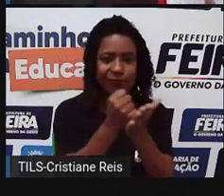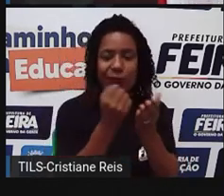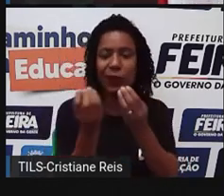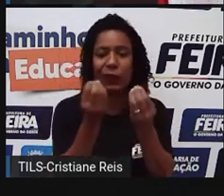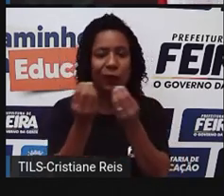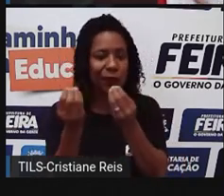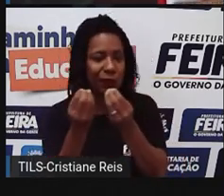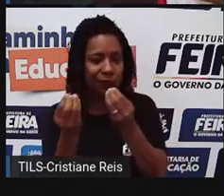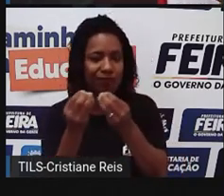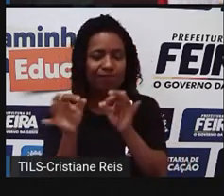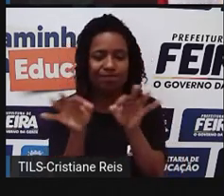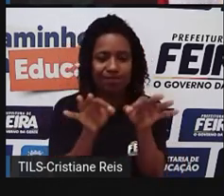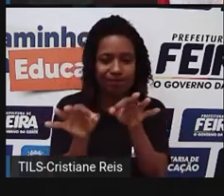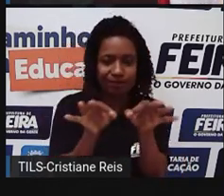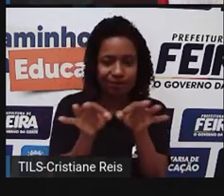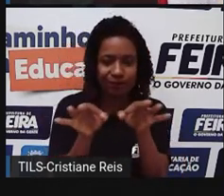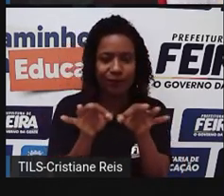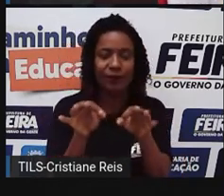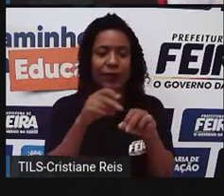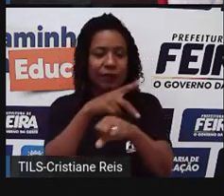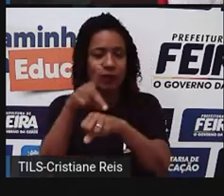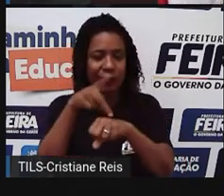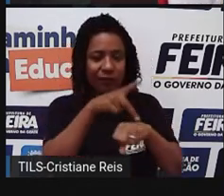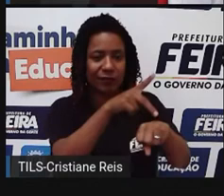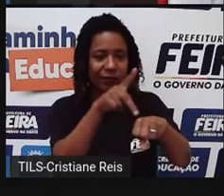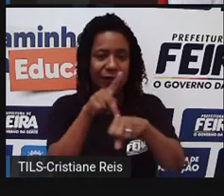realmente estavam tomando cuidado